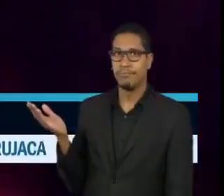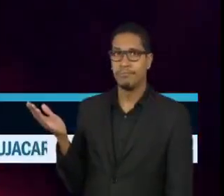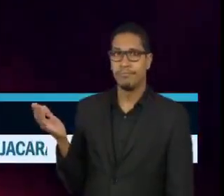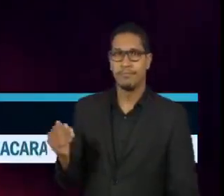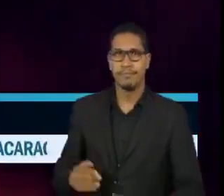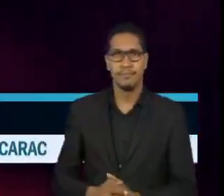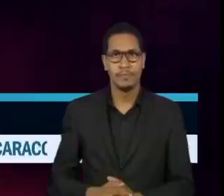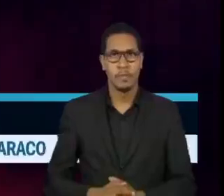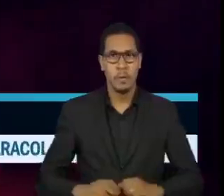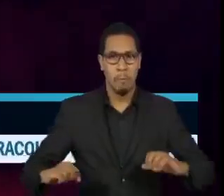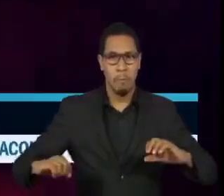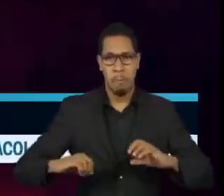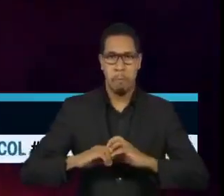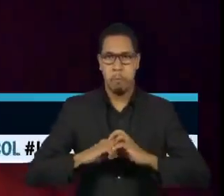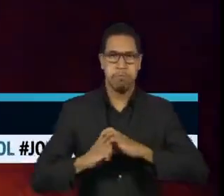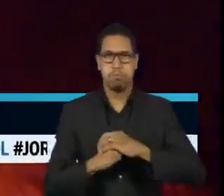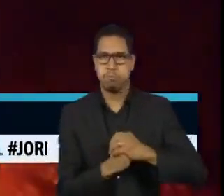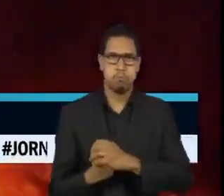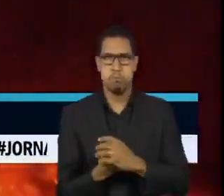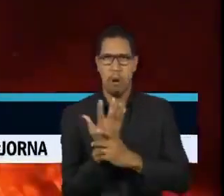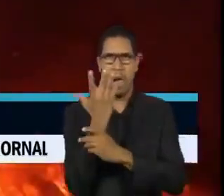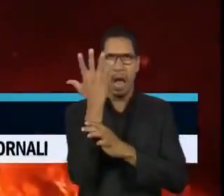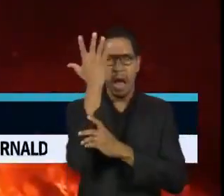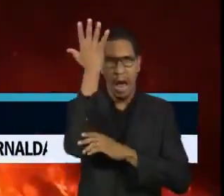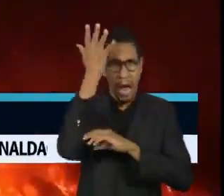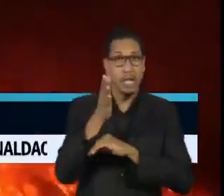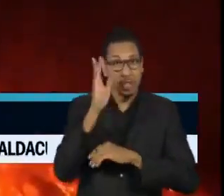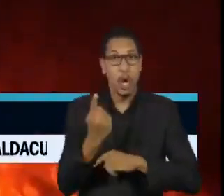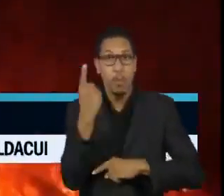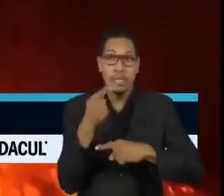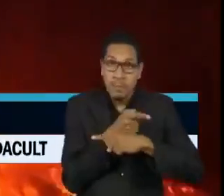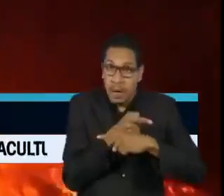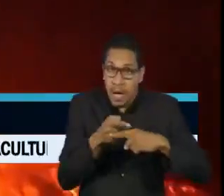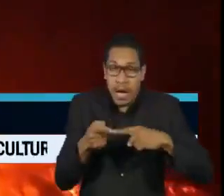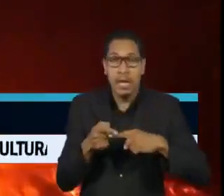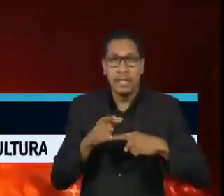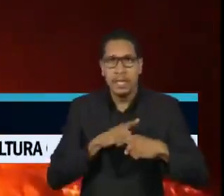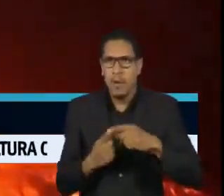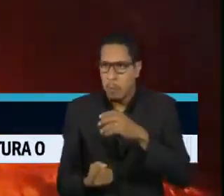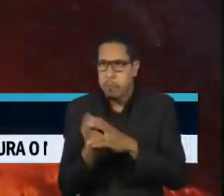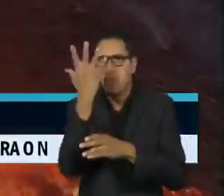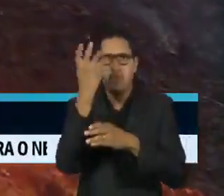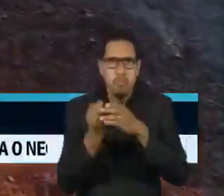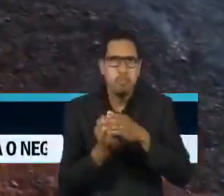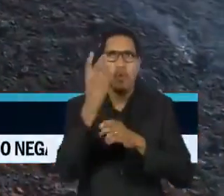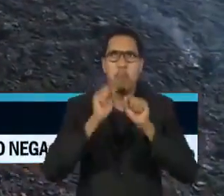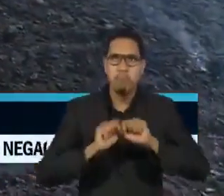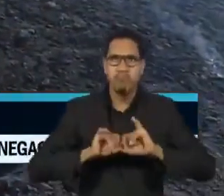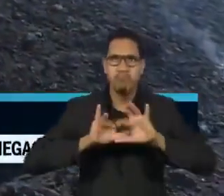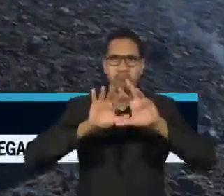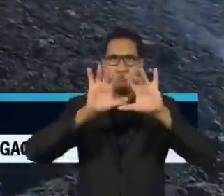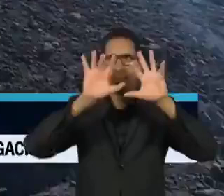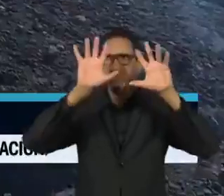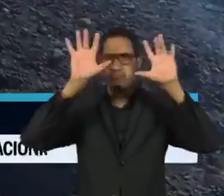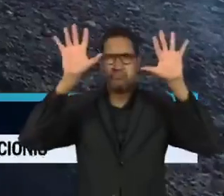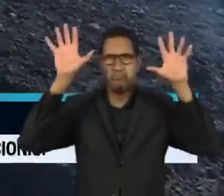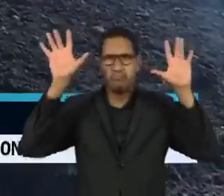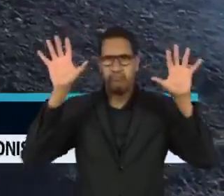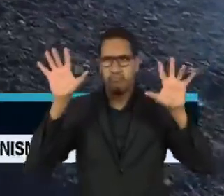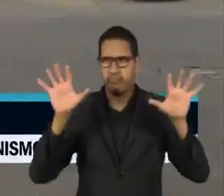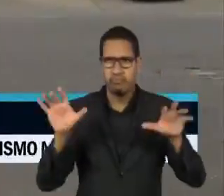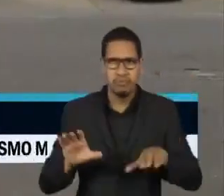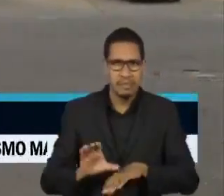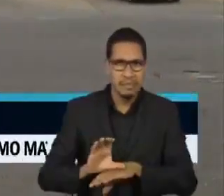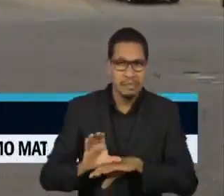A erupção começou há uma semana. Explosões violentas e uma grande nuvem de cinzas levaram as autoridades a